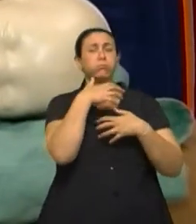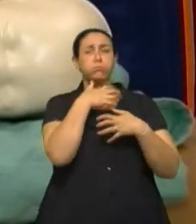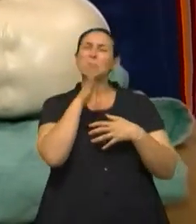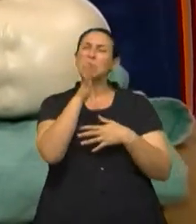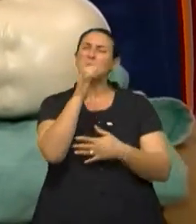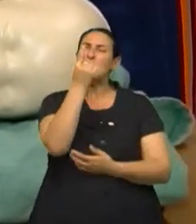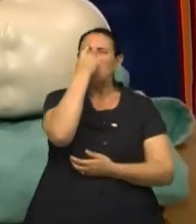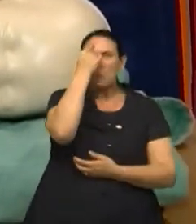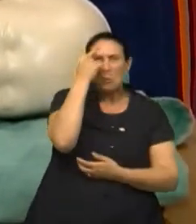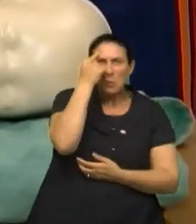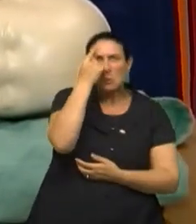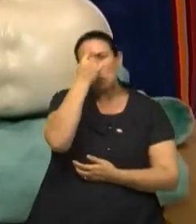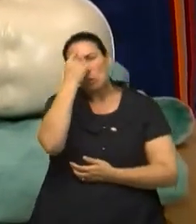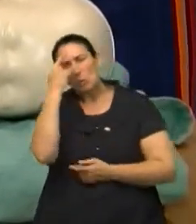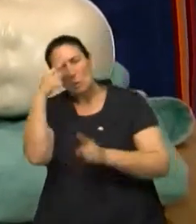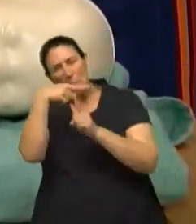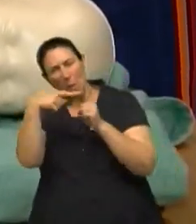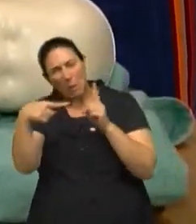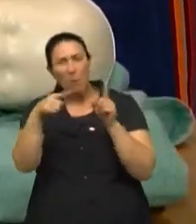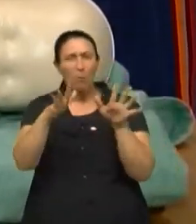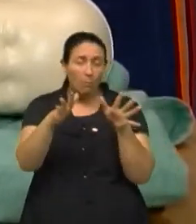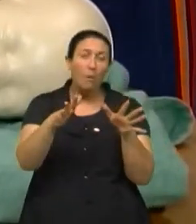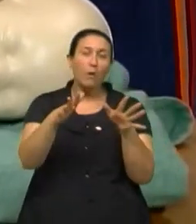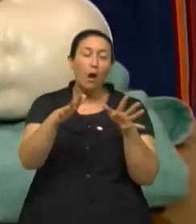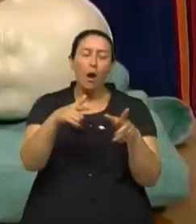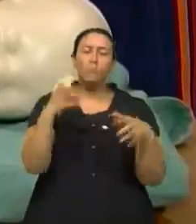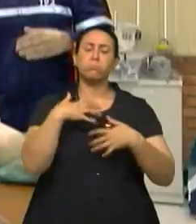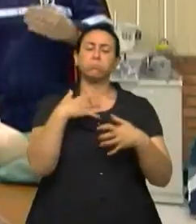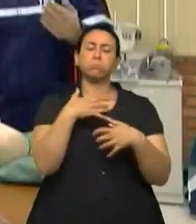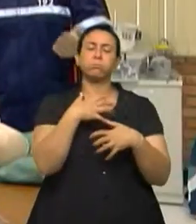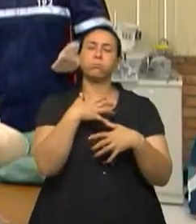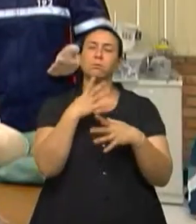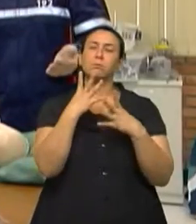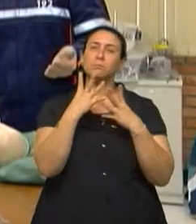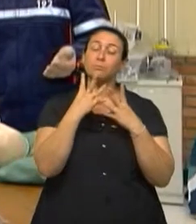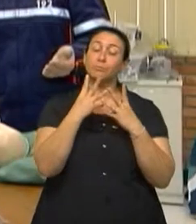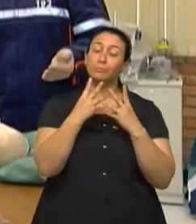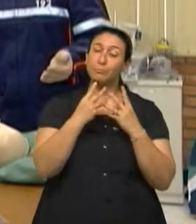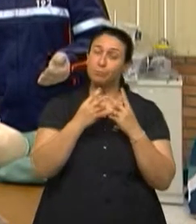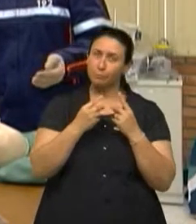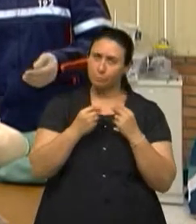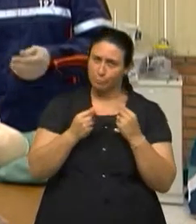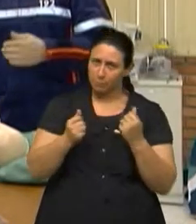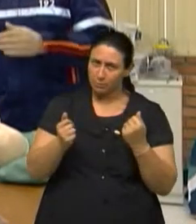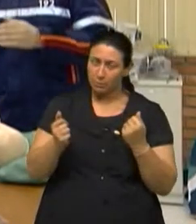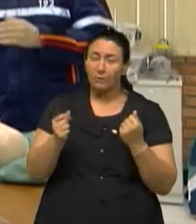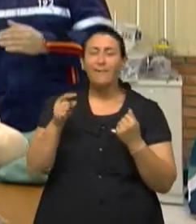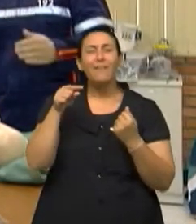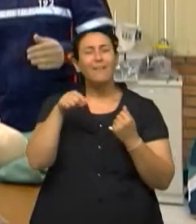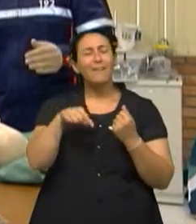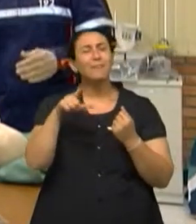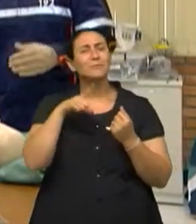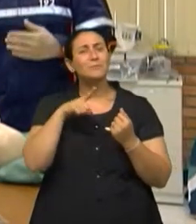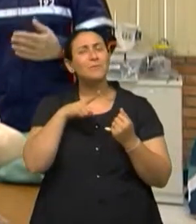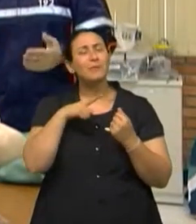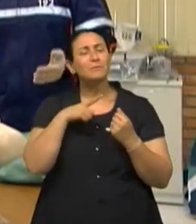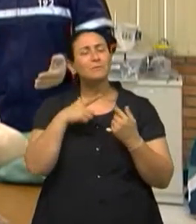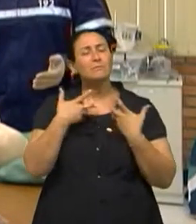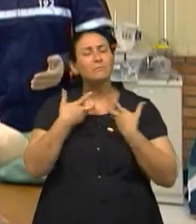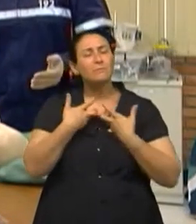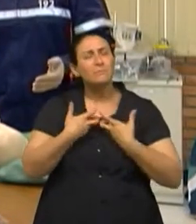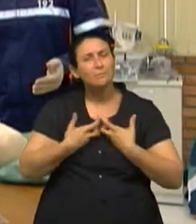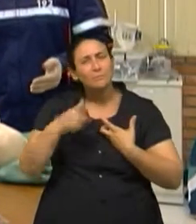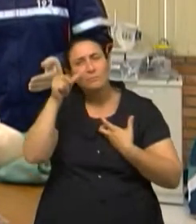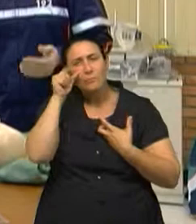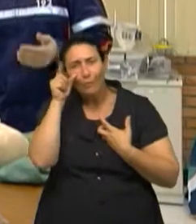um minuto, um minuto e meio, vai passar as contraturas musculares. Depois disso, na sequência, ela tem um período longo de